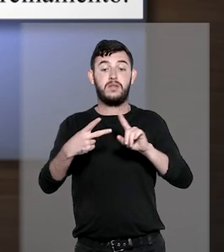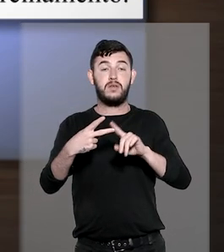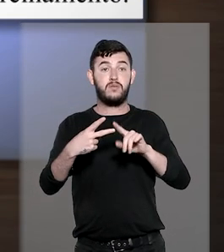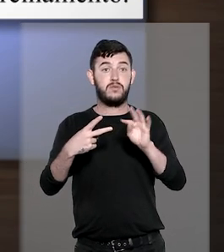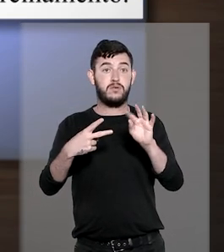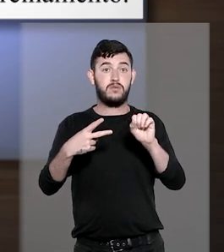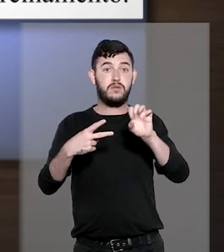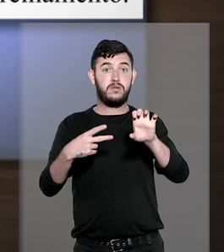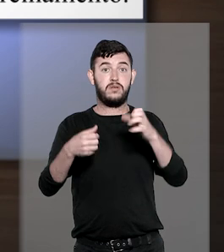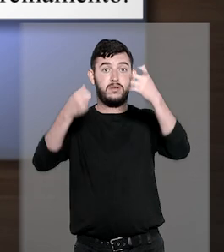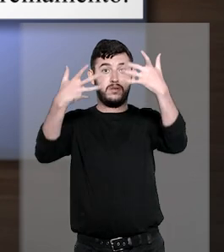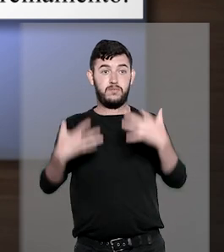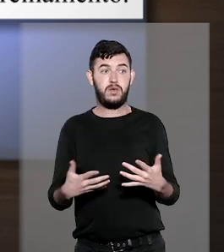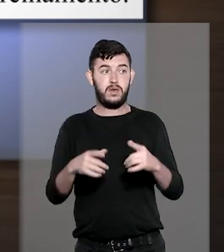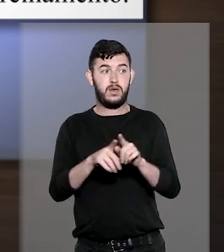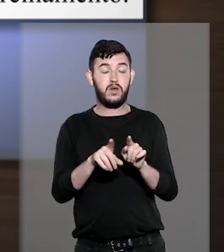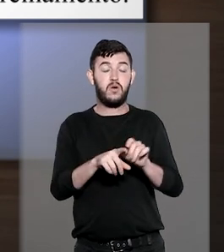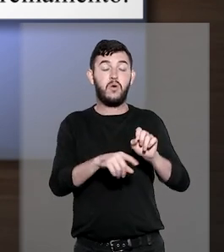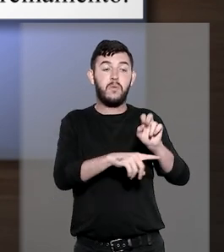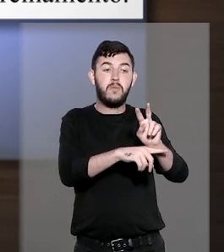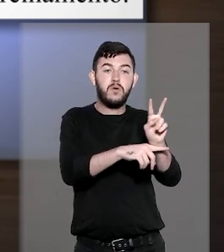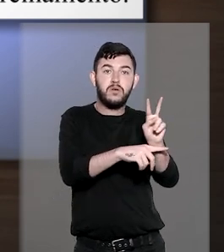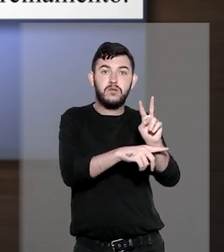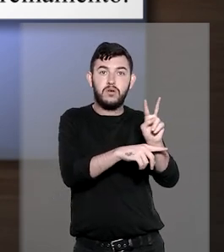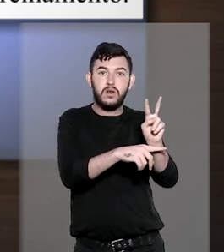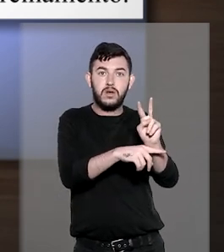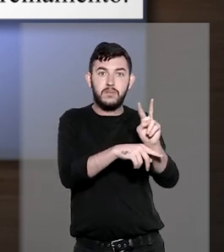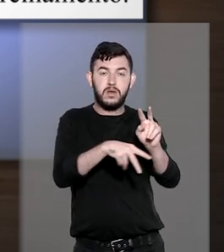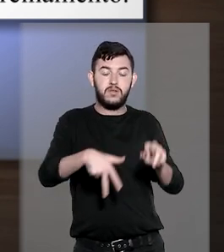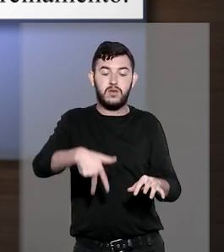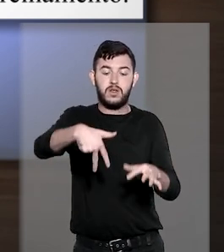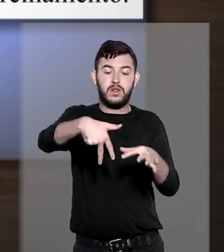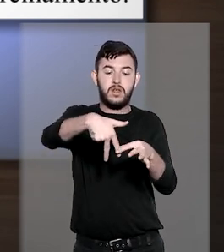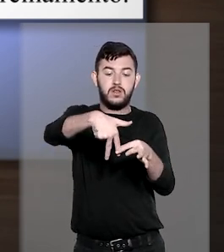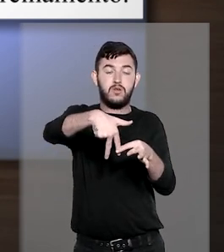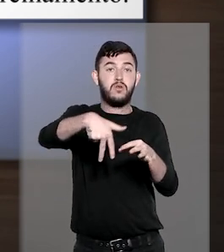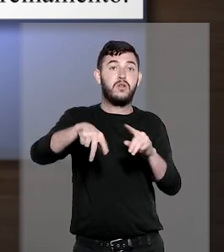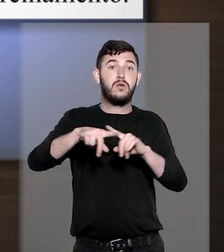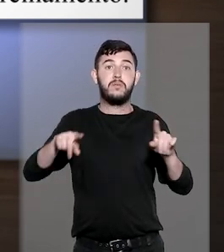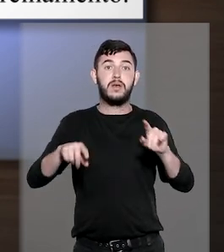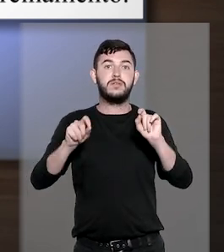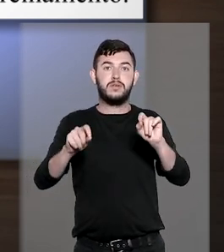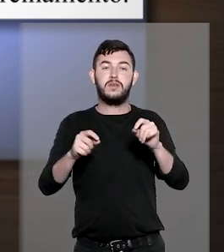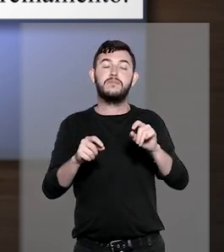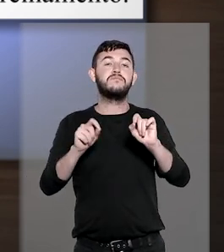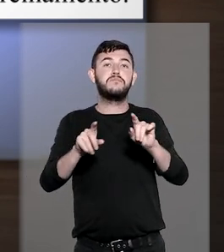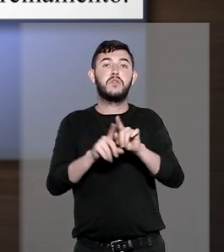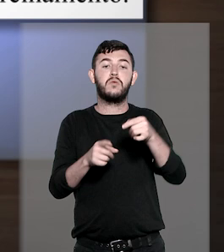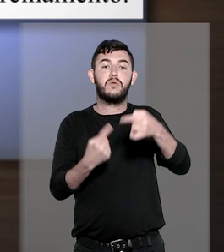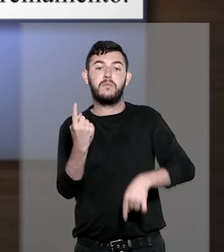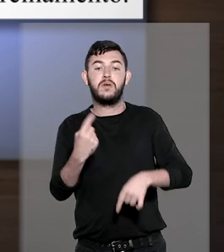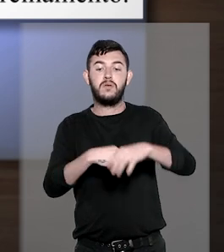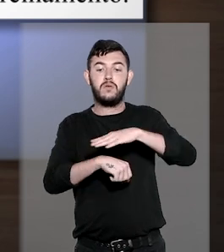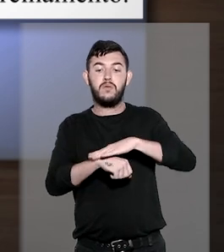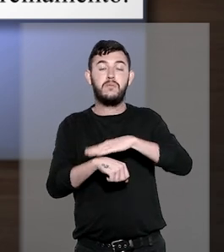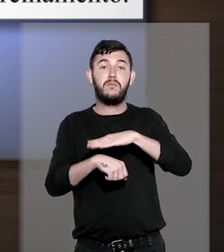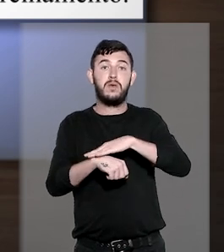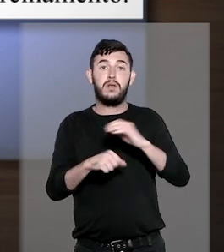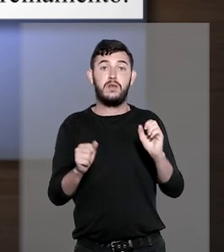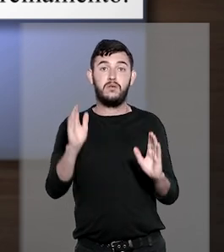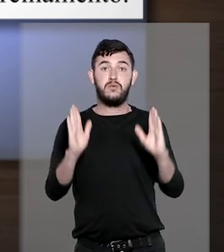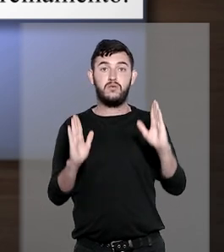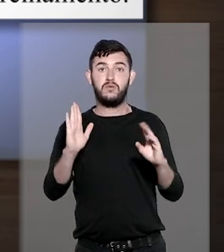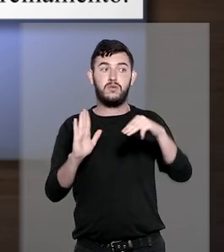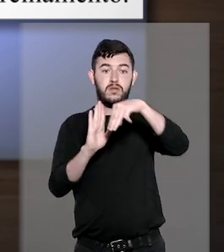monitoramento eletrônico associado não é condição indeclinável para a detração dos períodos de submissão àquelas medidas